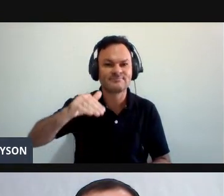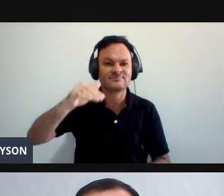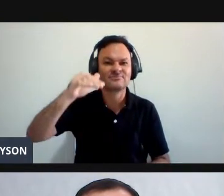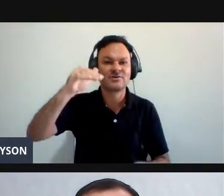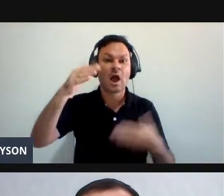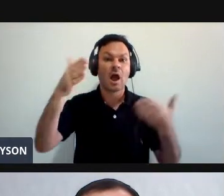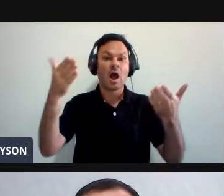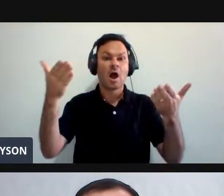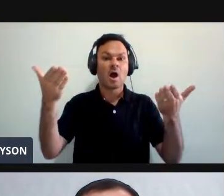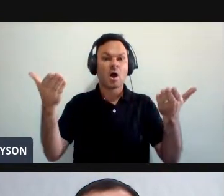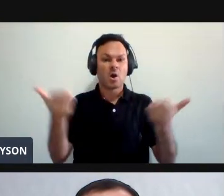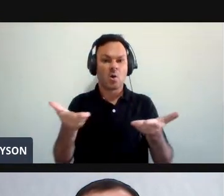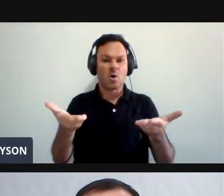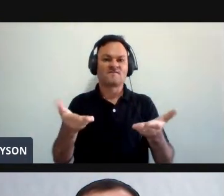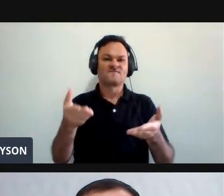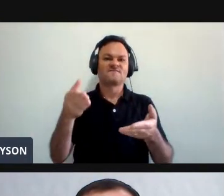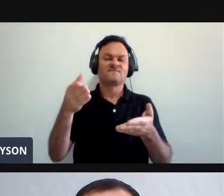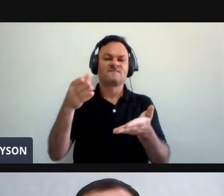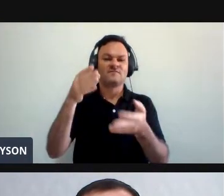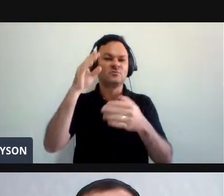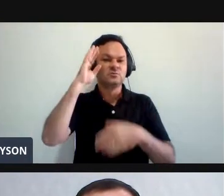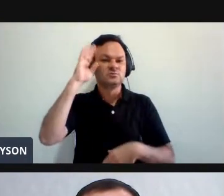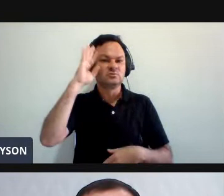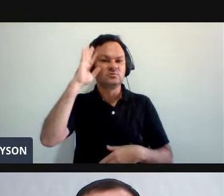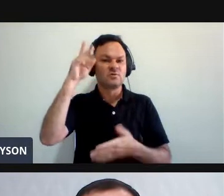agora é hora de realizar esse sonho